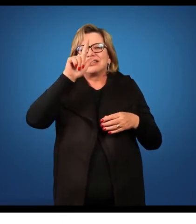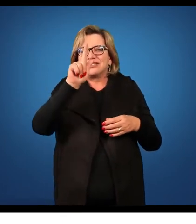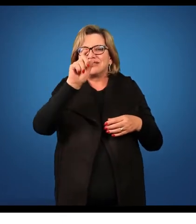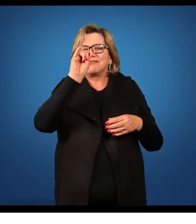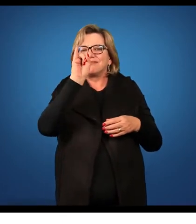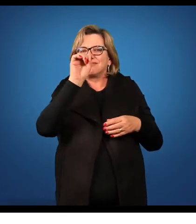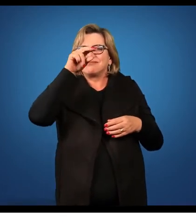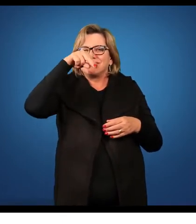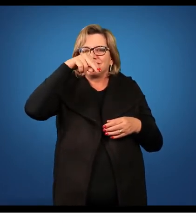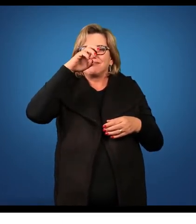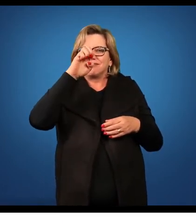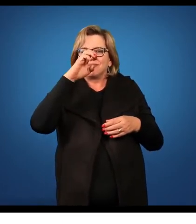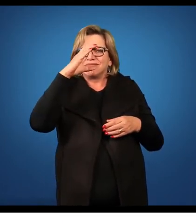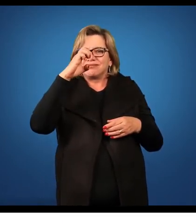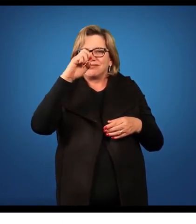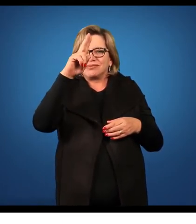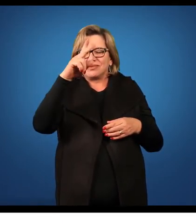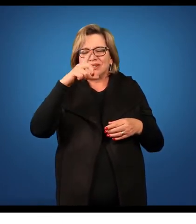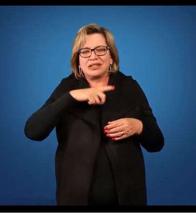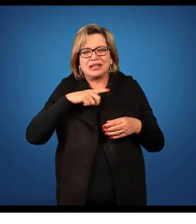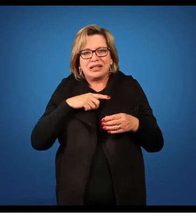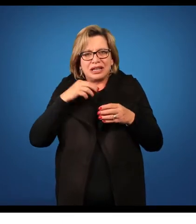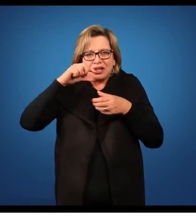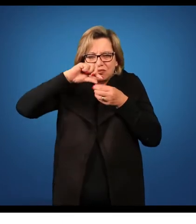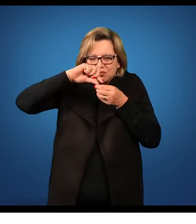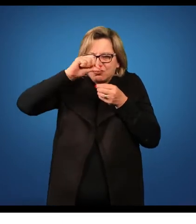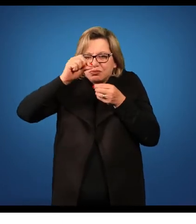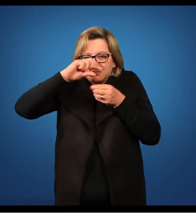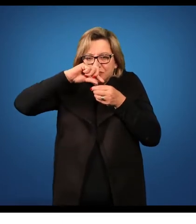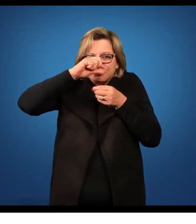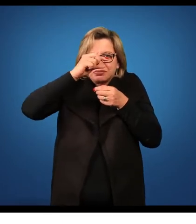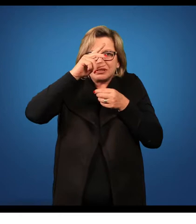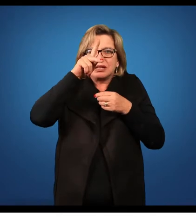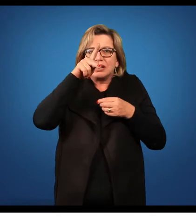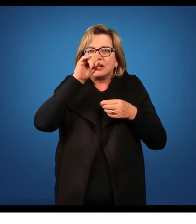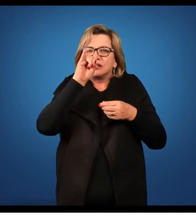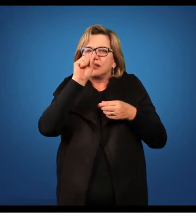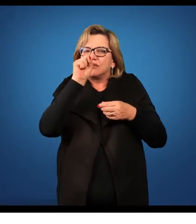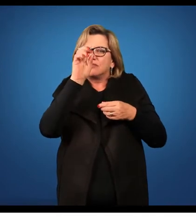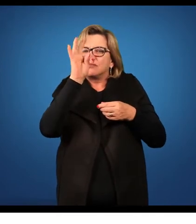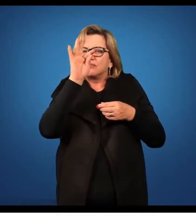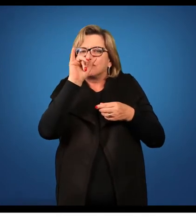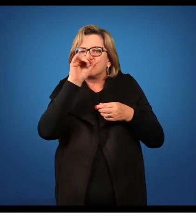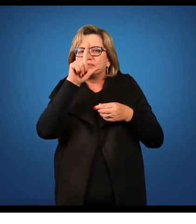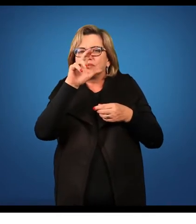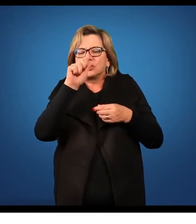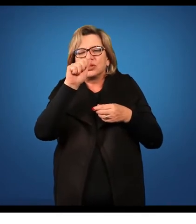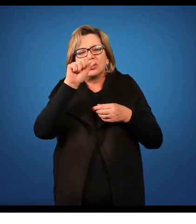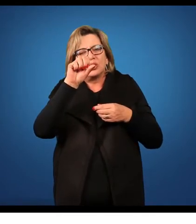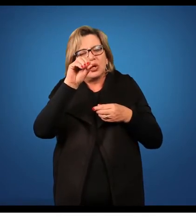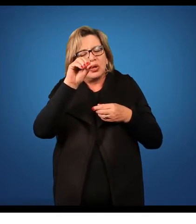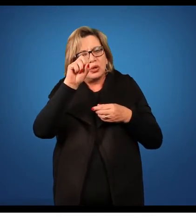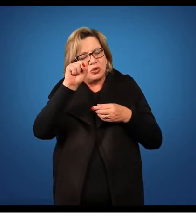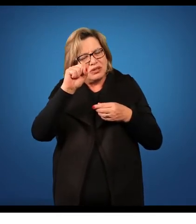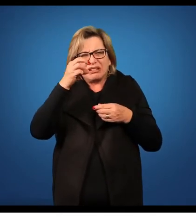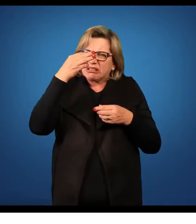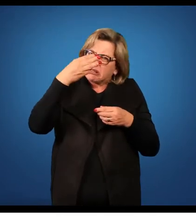O gineceu é formado por pistilos. Aqui, provavelmente, ele tem três a quatro pistilos. Esses pistilos são